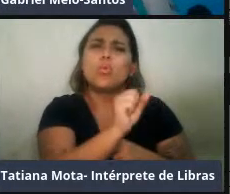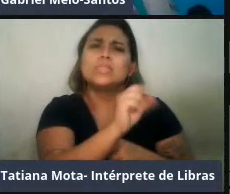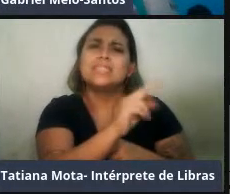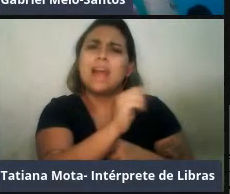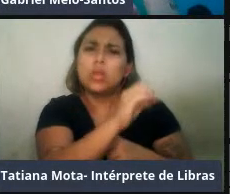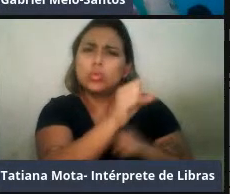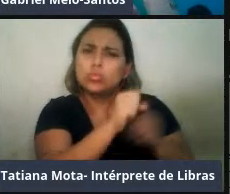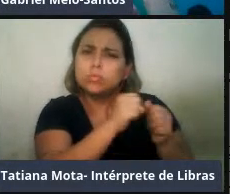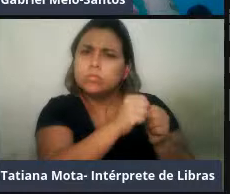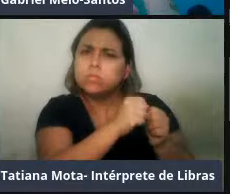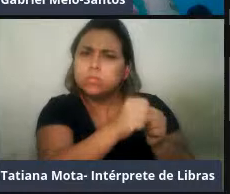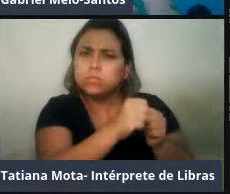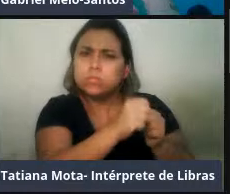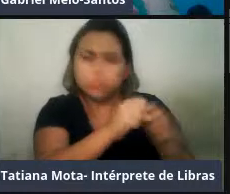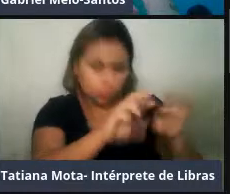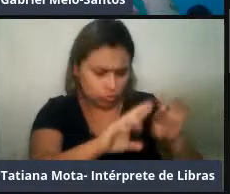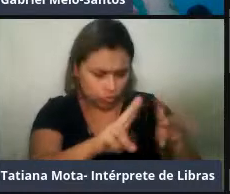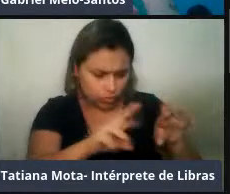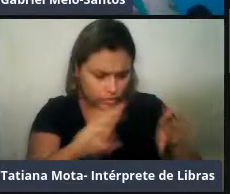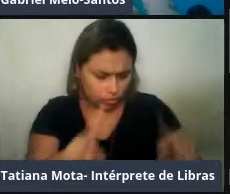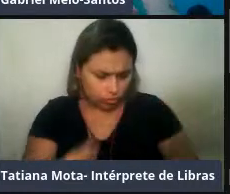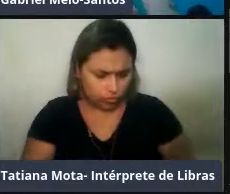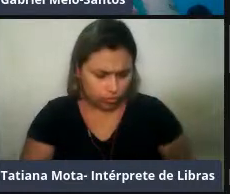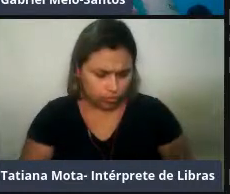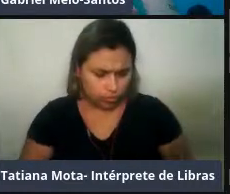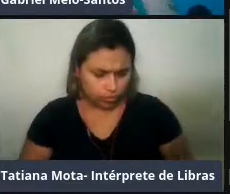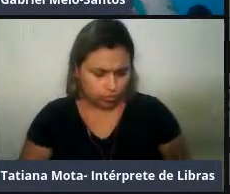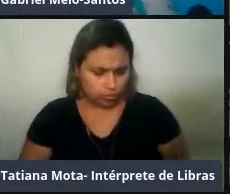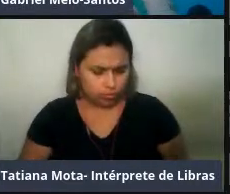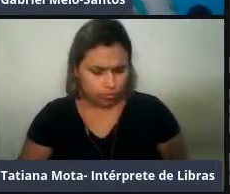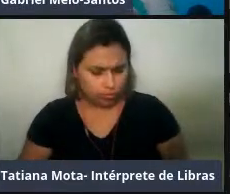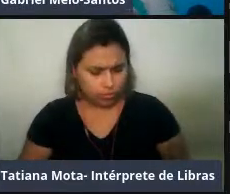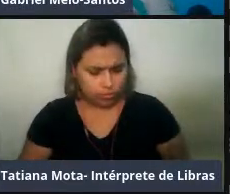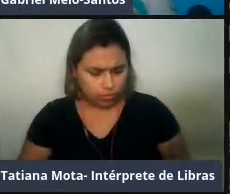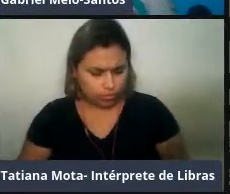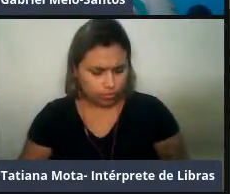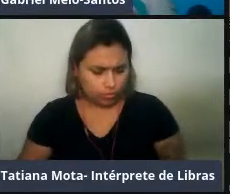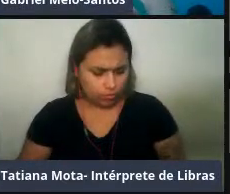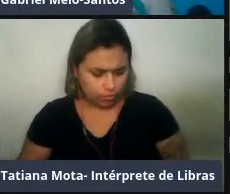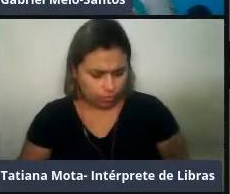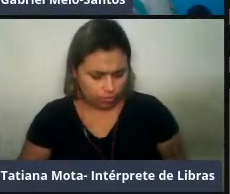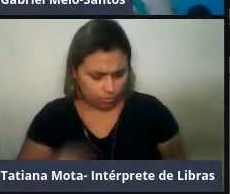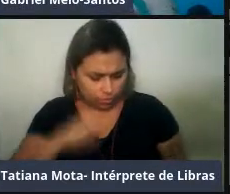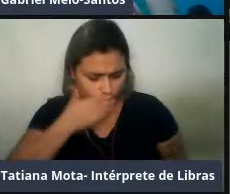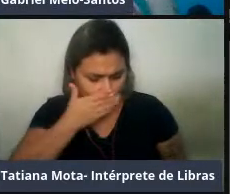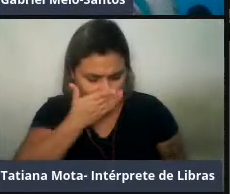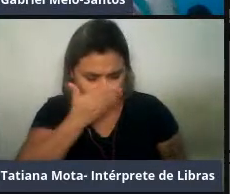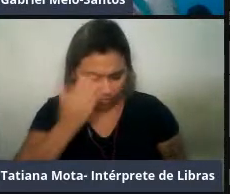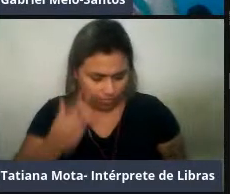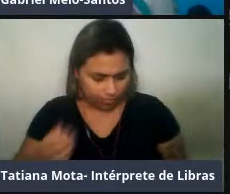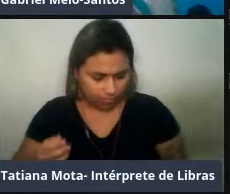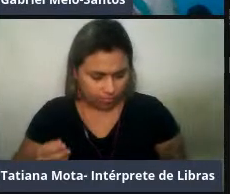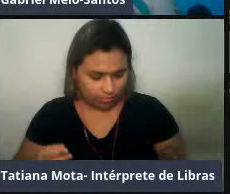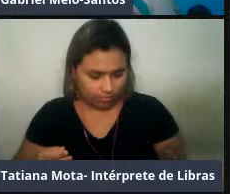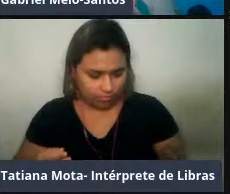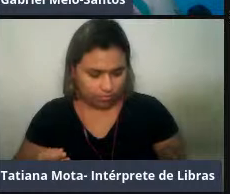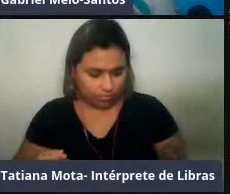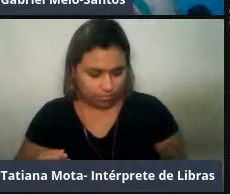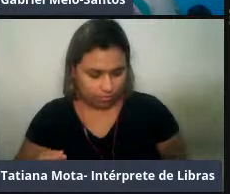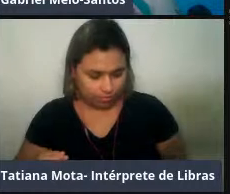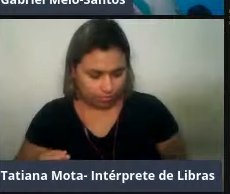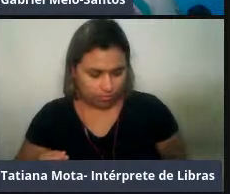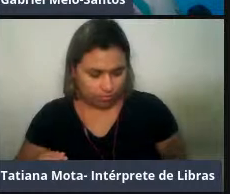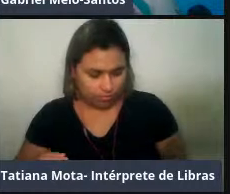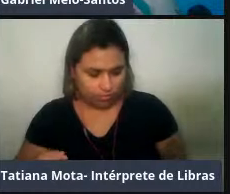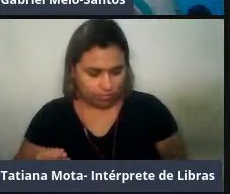mercado, esses sons pulsados também, mas um pouquinho mais barulhentos, assim, que tem esse chiadinho aqui, que lembra uma interferência de